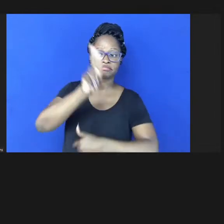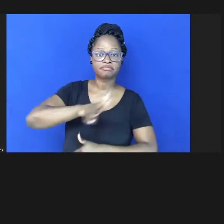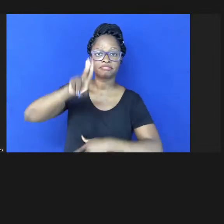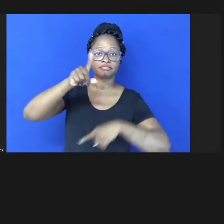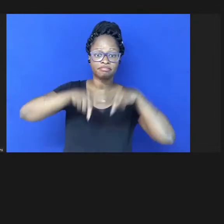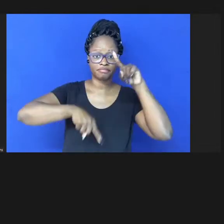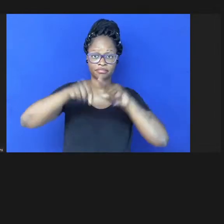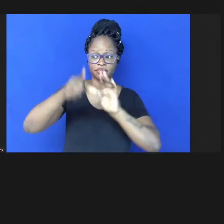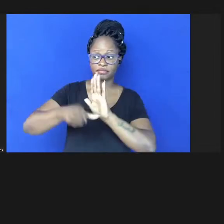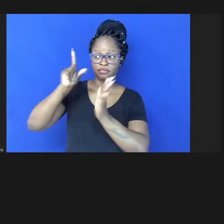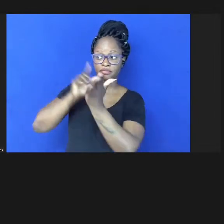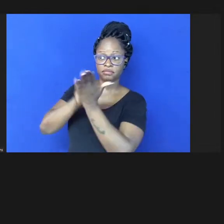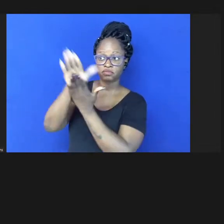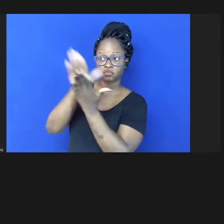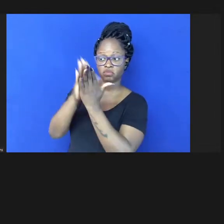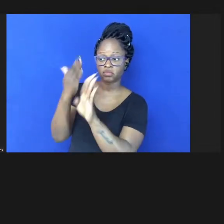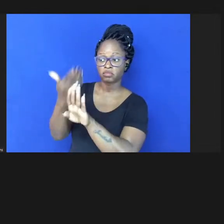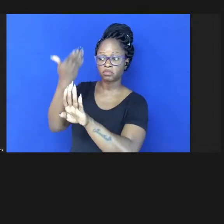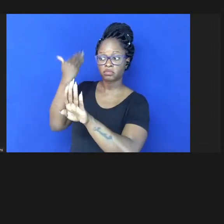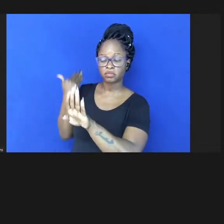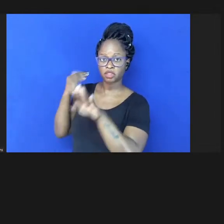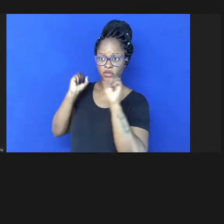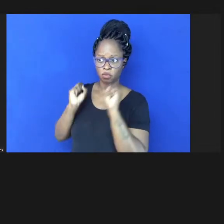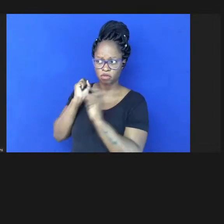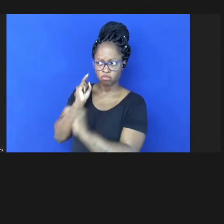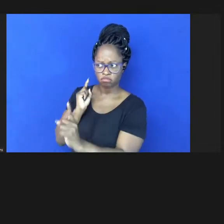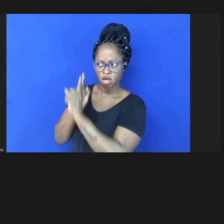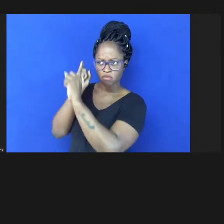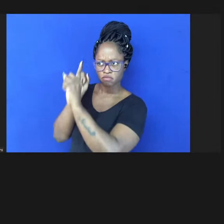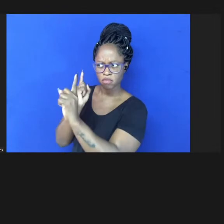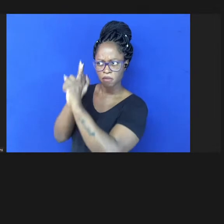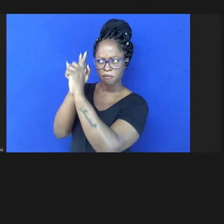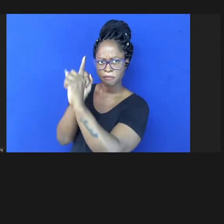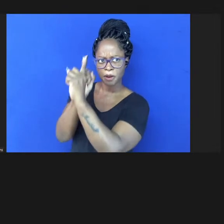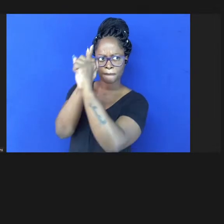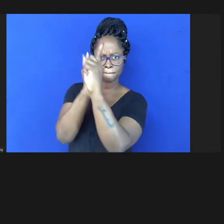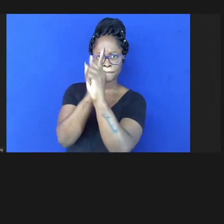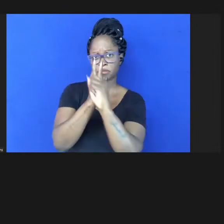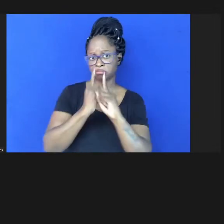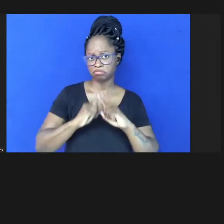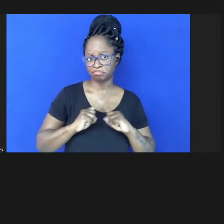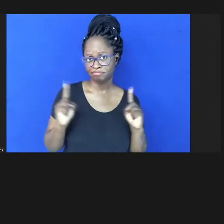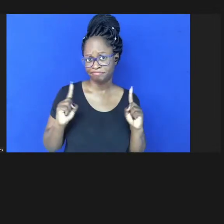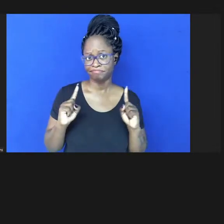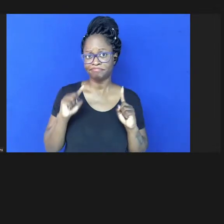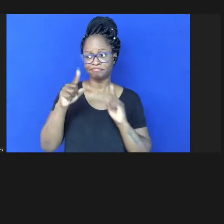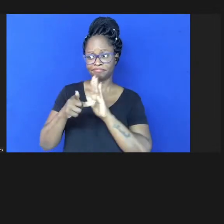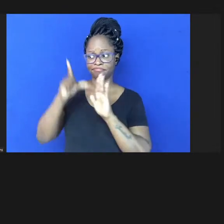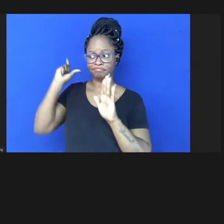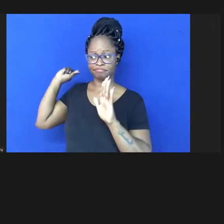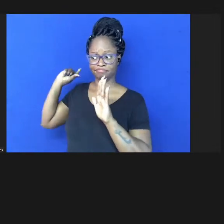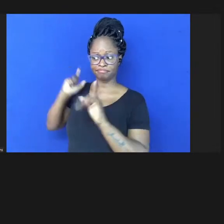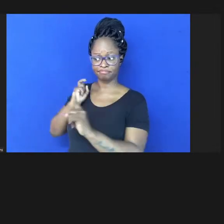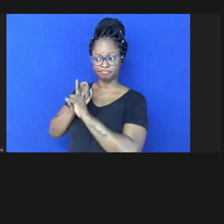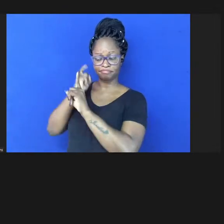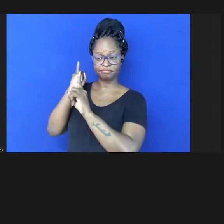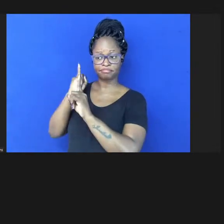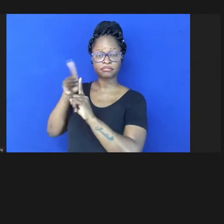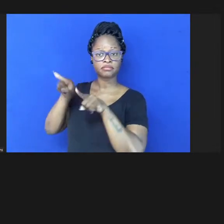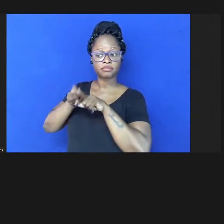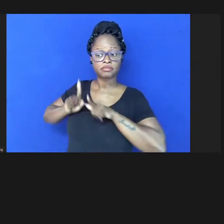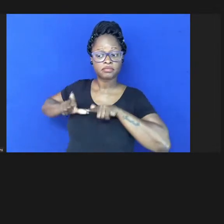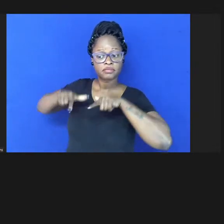de serem publicados podem permitir uma detecção com antecedência e essa intervenção